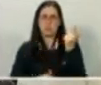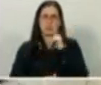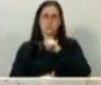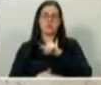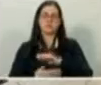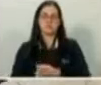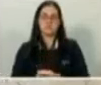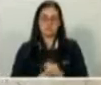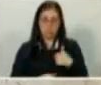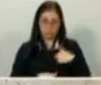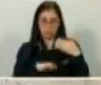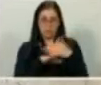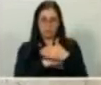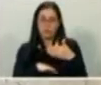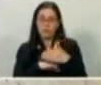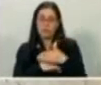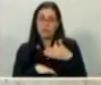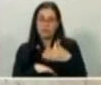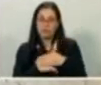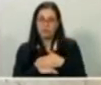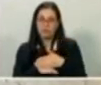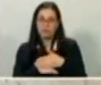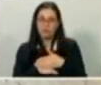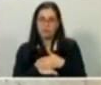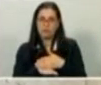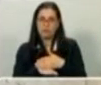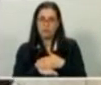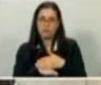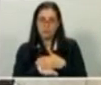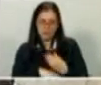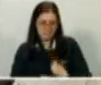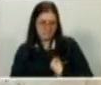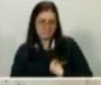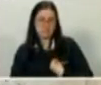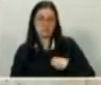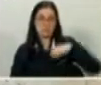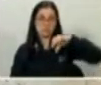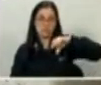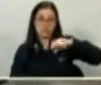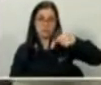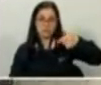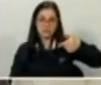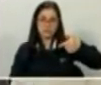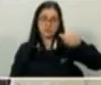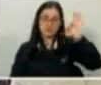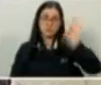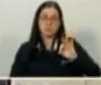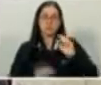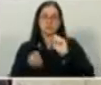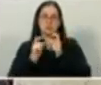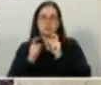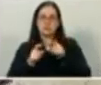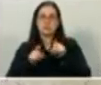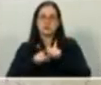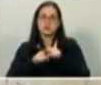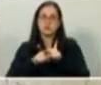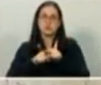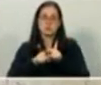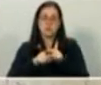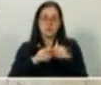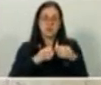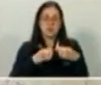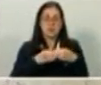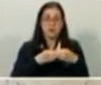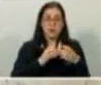Câmara, até hoje, 97% das sessões, inclusive das reuniões de comissões. Eu